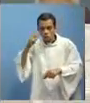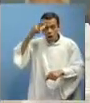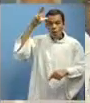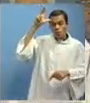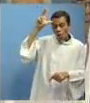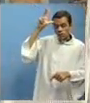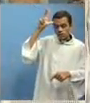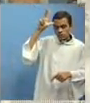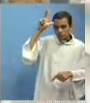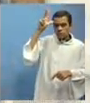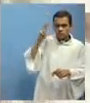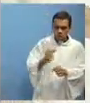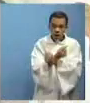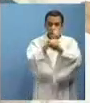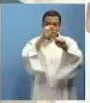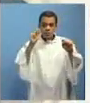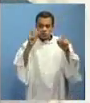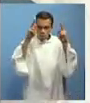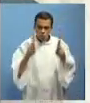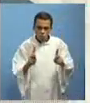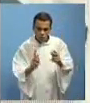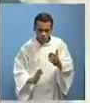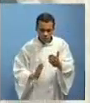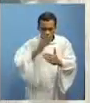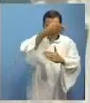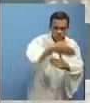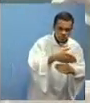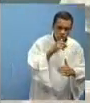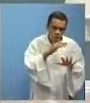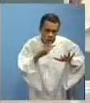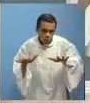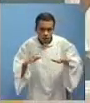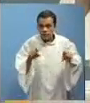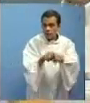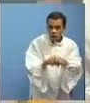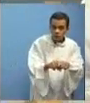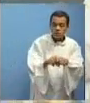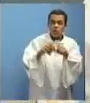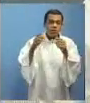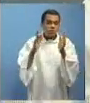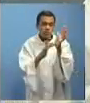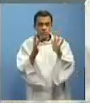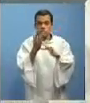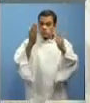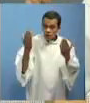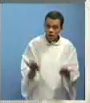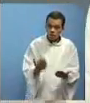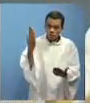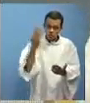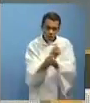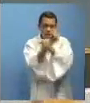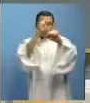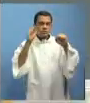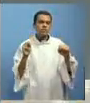verdadeira travessia da Páscoa definitiva, ele vai também fazer a experiência humana da